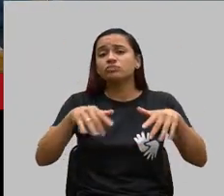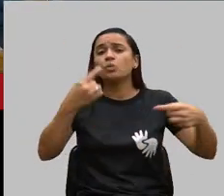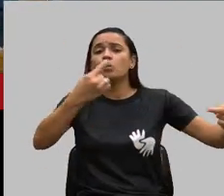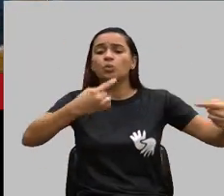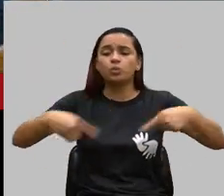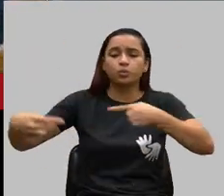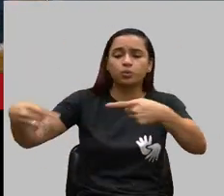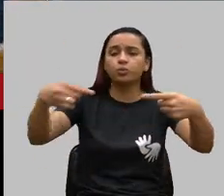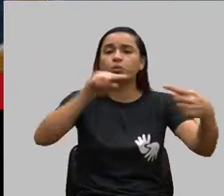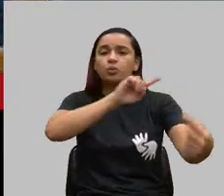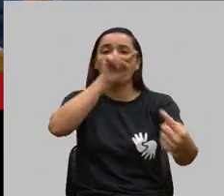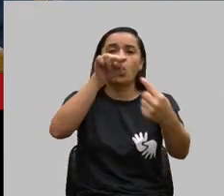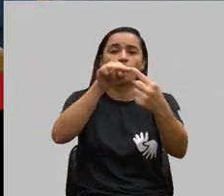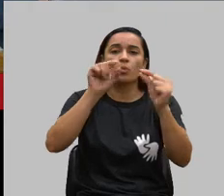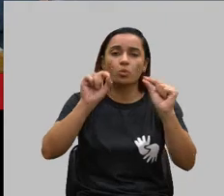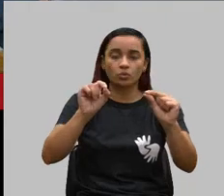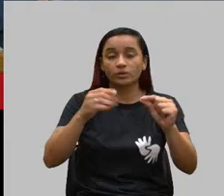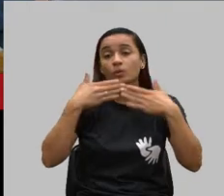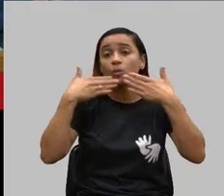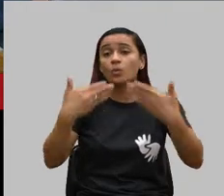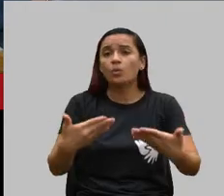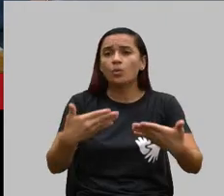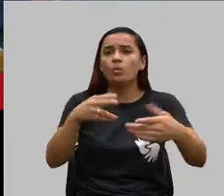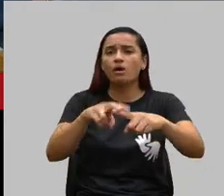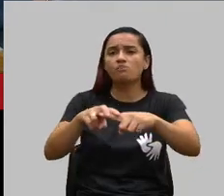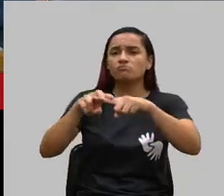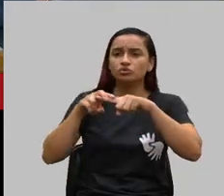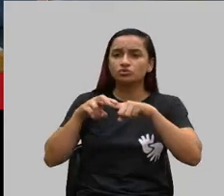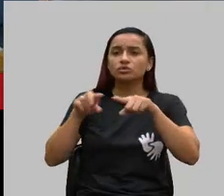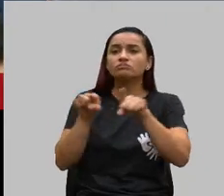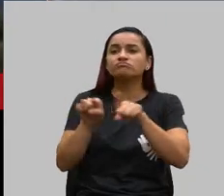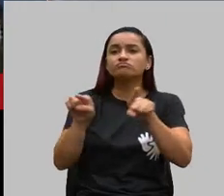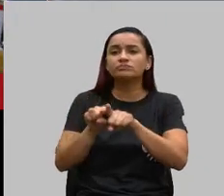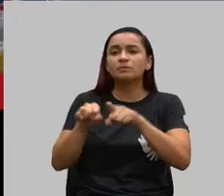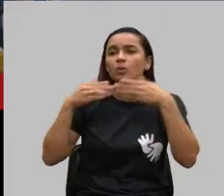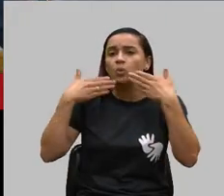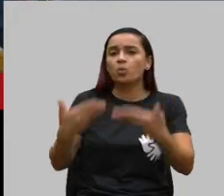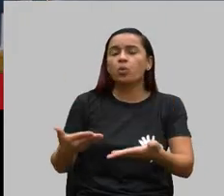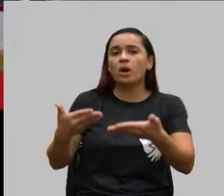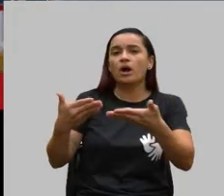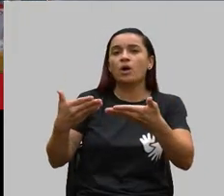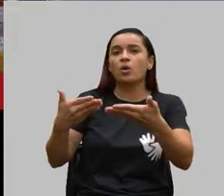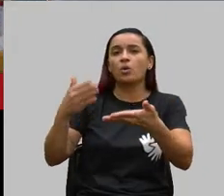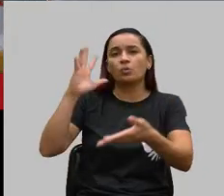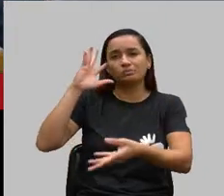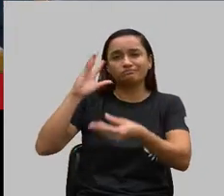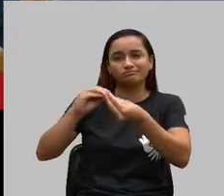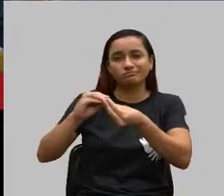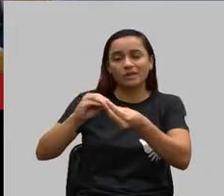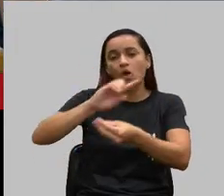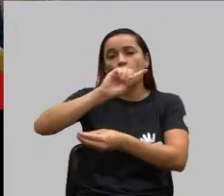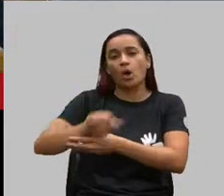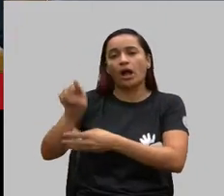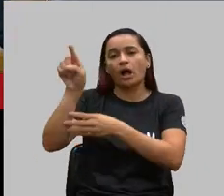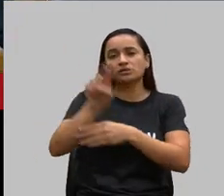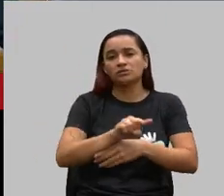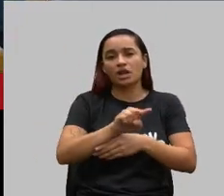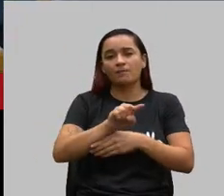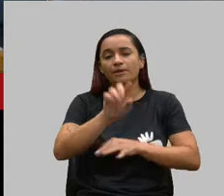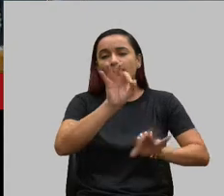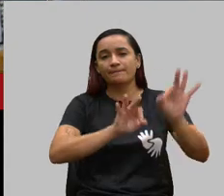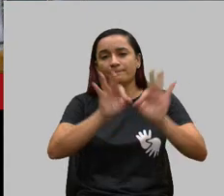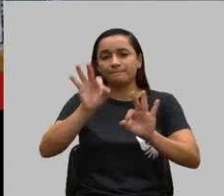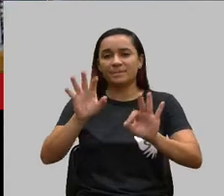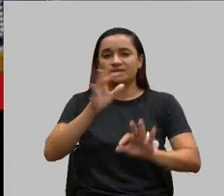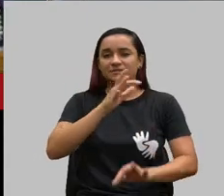as razões e consequências do cancelamento unilateral dos planos de saúde das